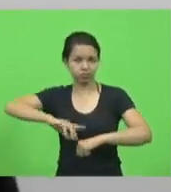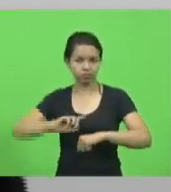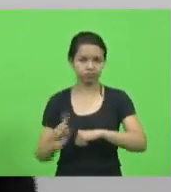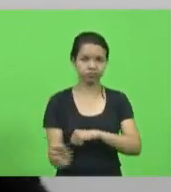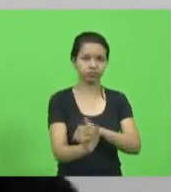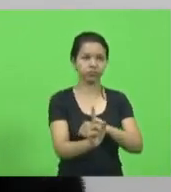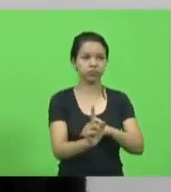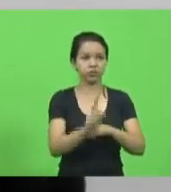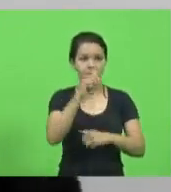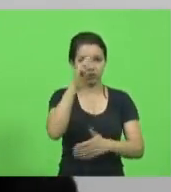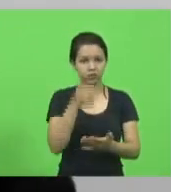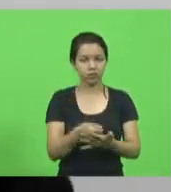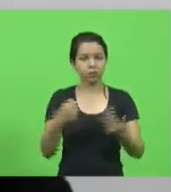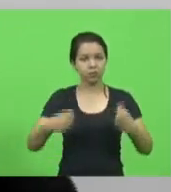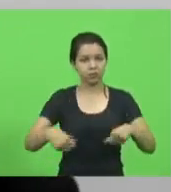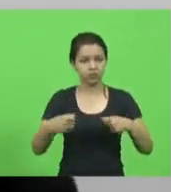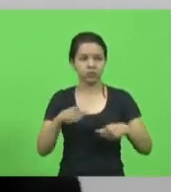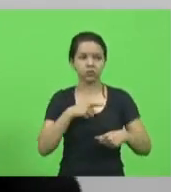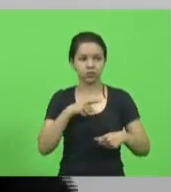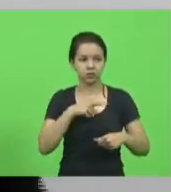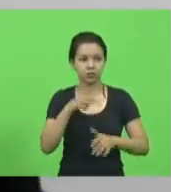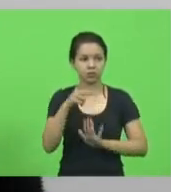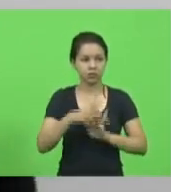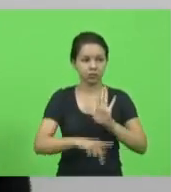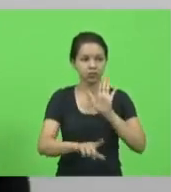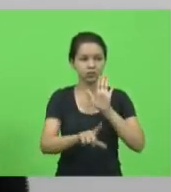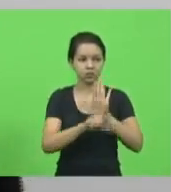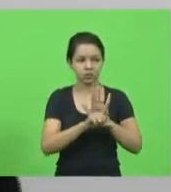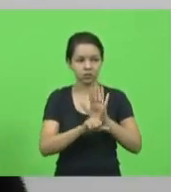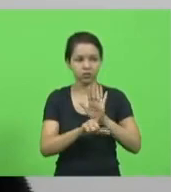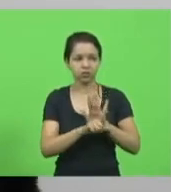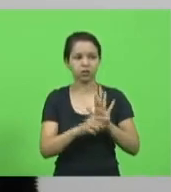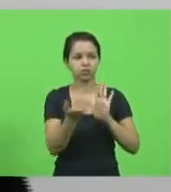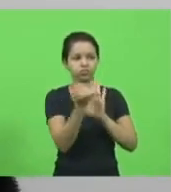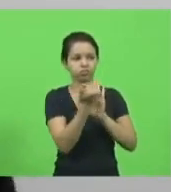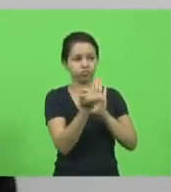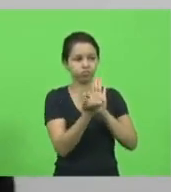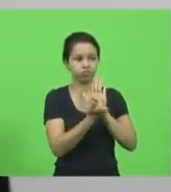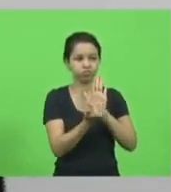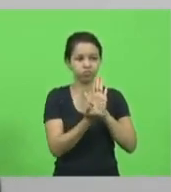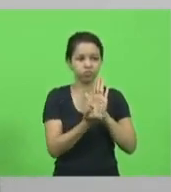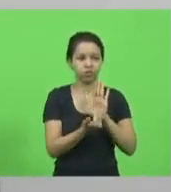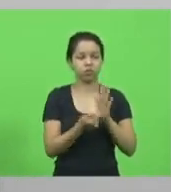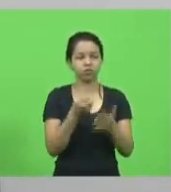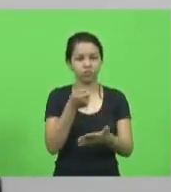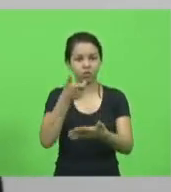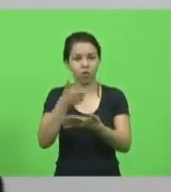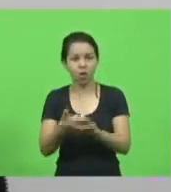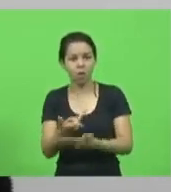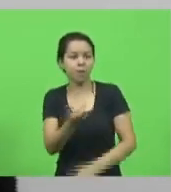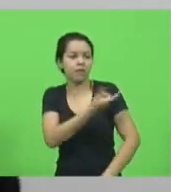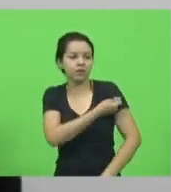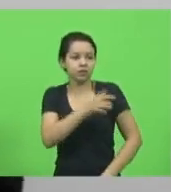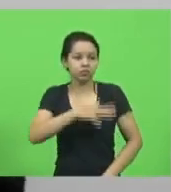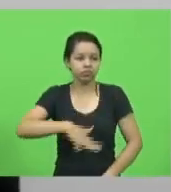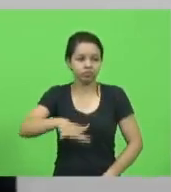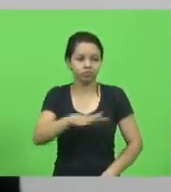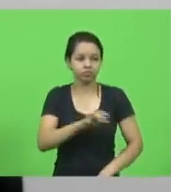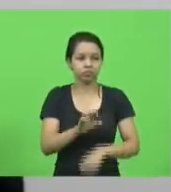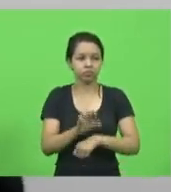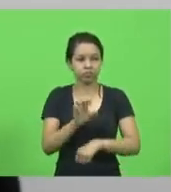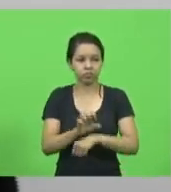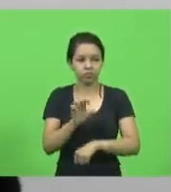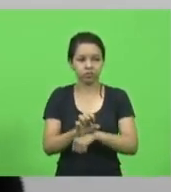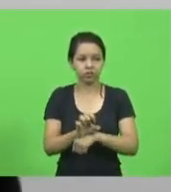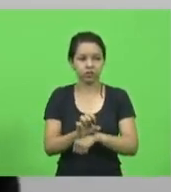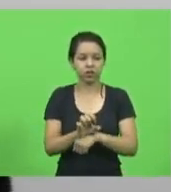projeto de lei também, no sentido de regulamentar a questão da compra das vacinas pelo Estado e, quando essas